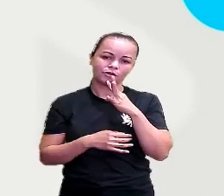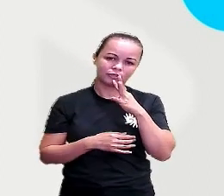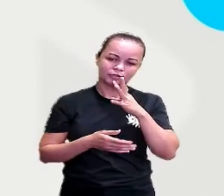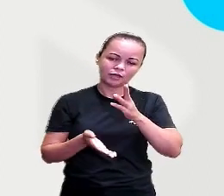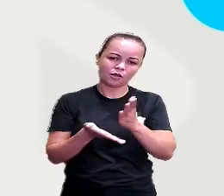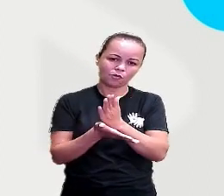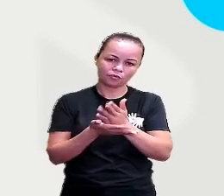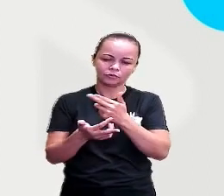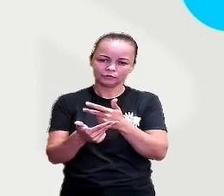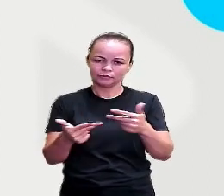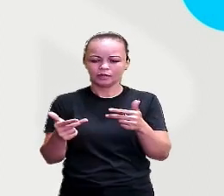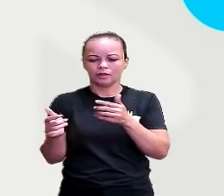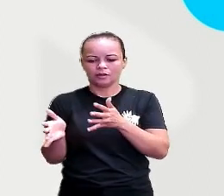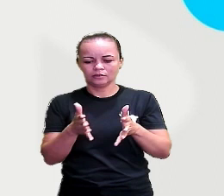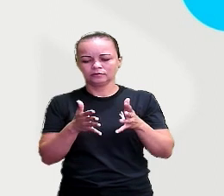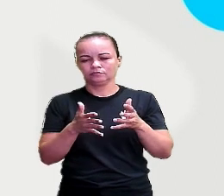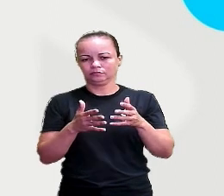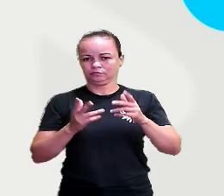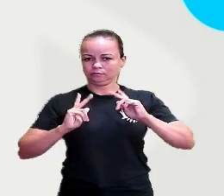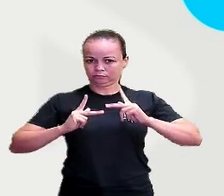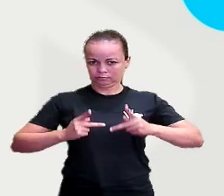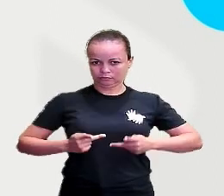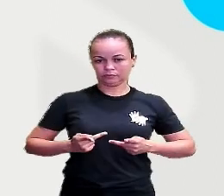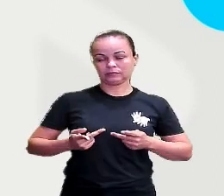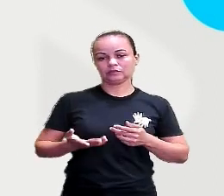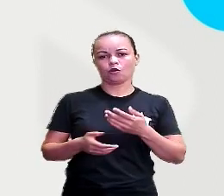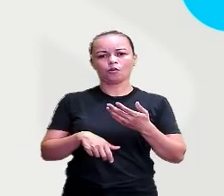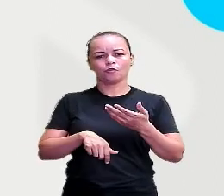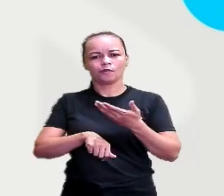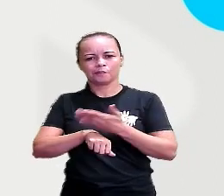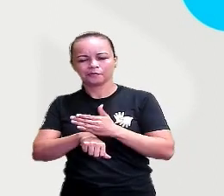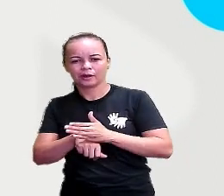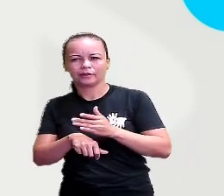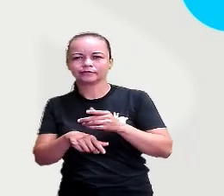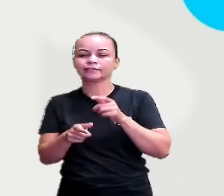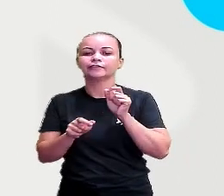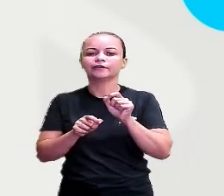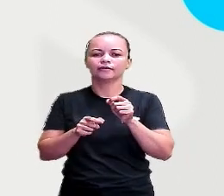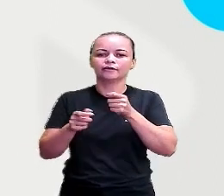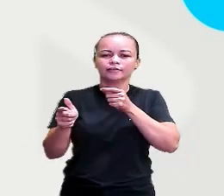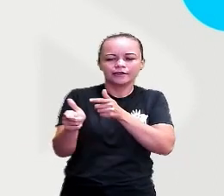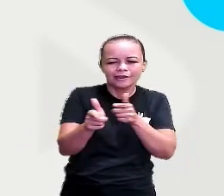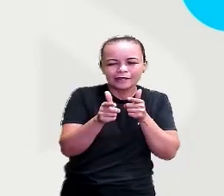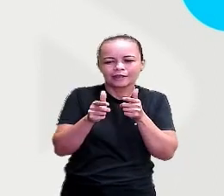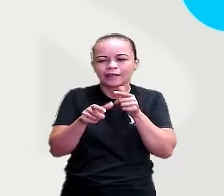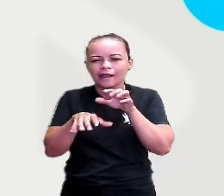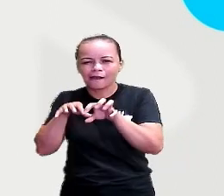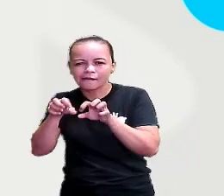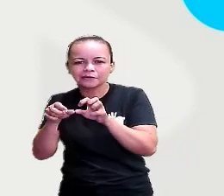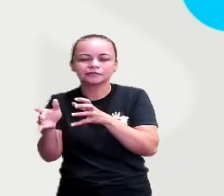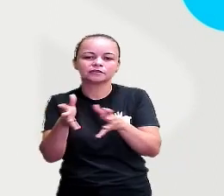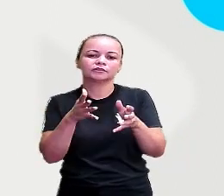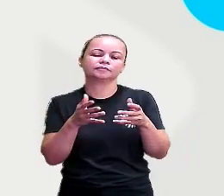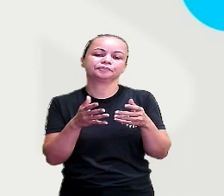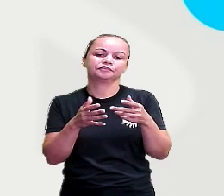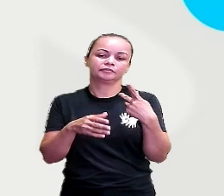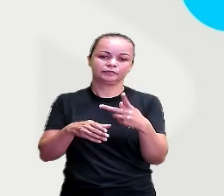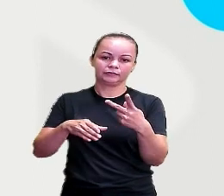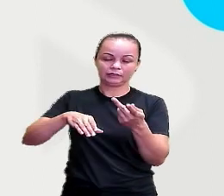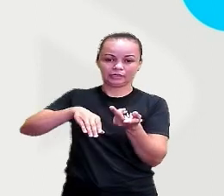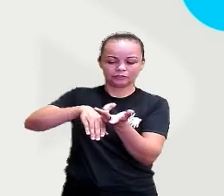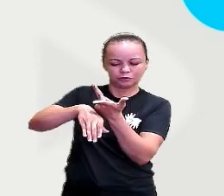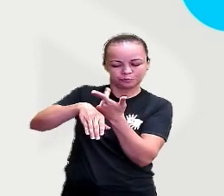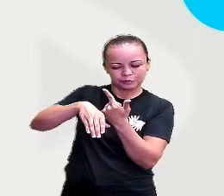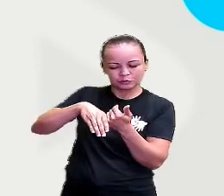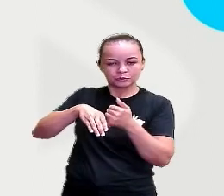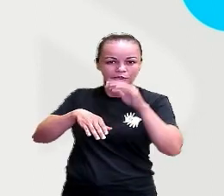realizadas pelos primeiros seres humanos, como a prática da caça. Os pesquisadores acreditam que essas pinturas sejam também